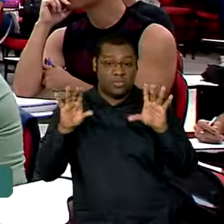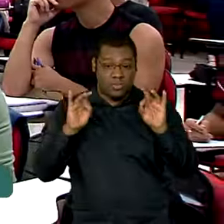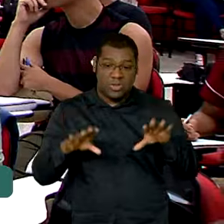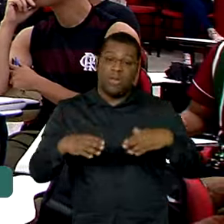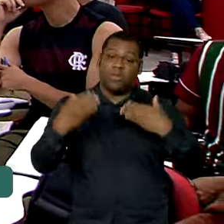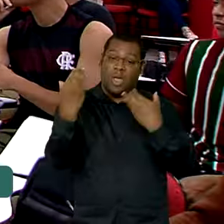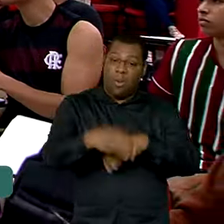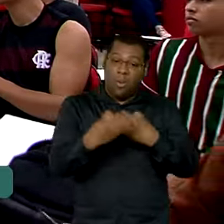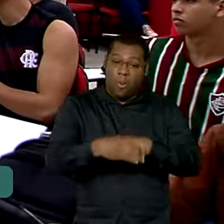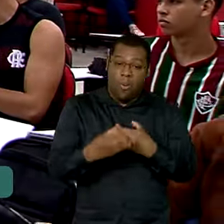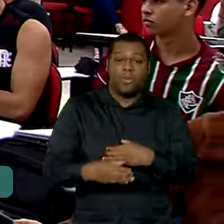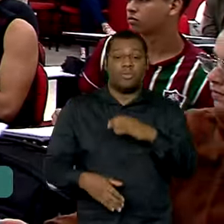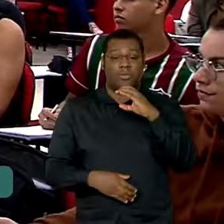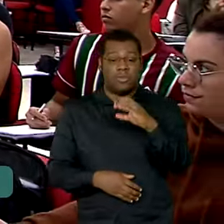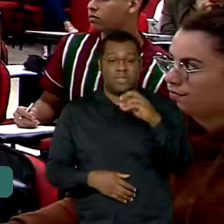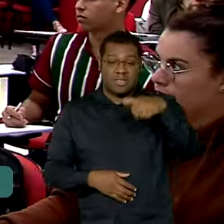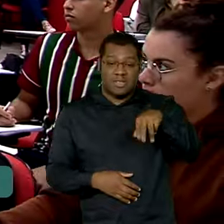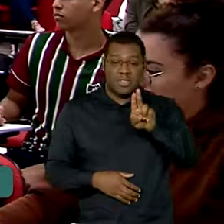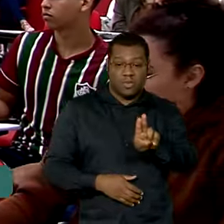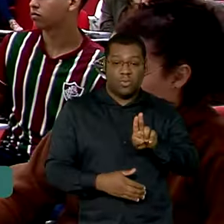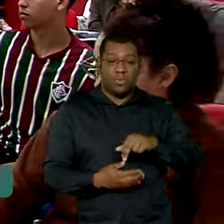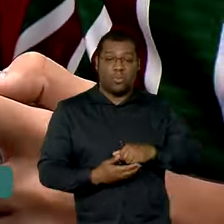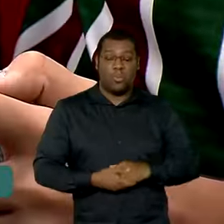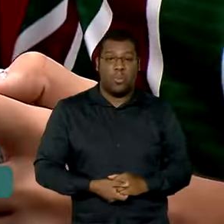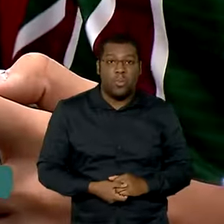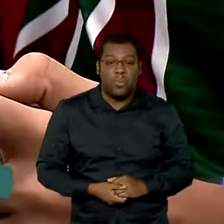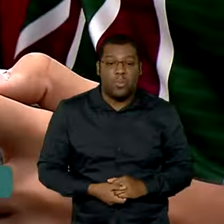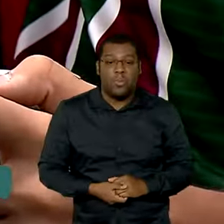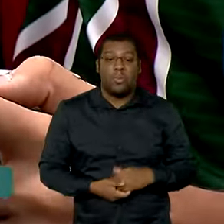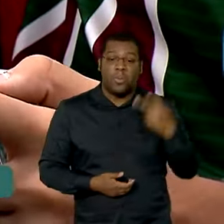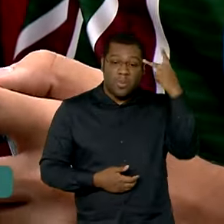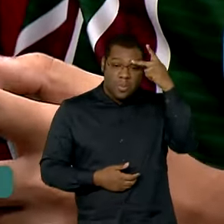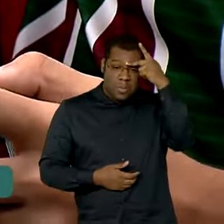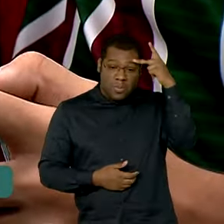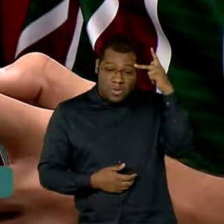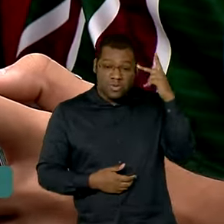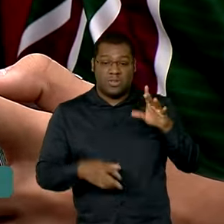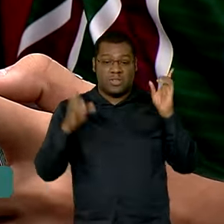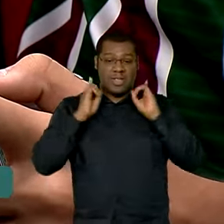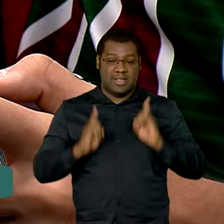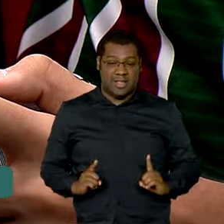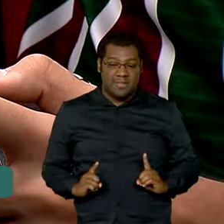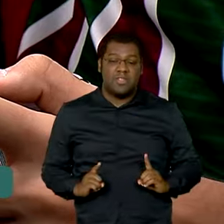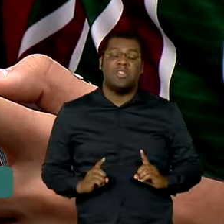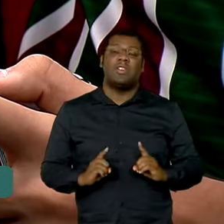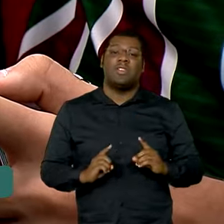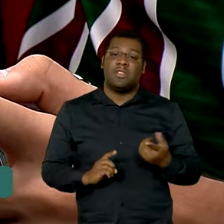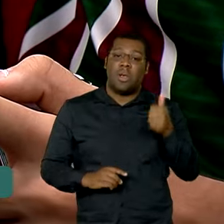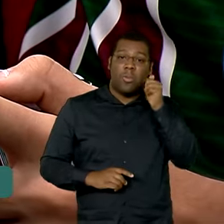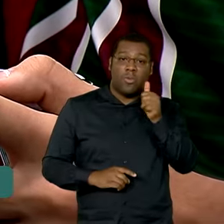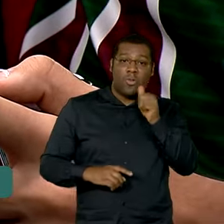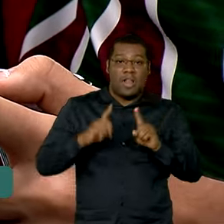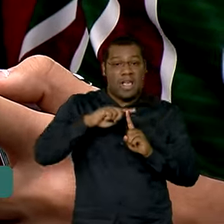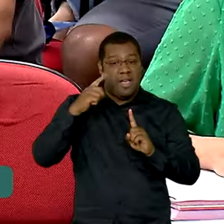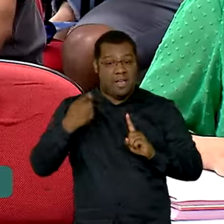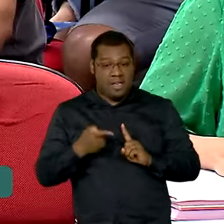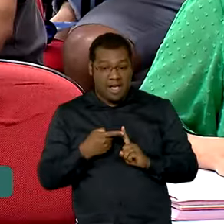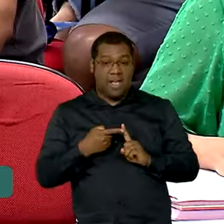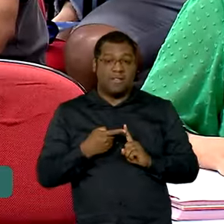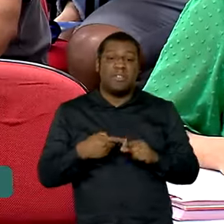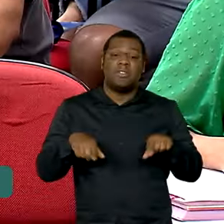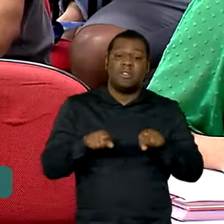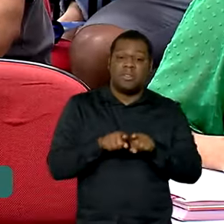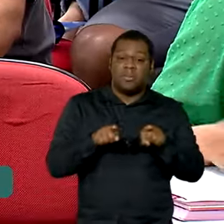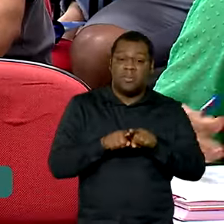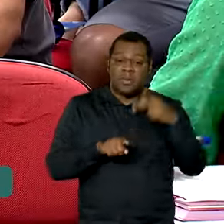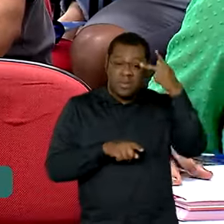unificado, o chamado Enem dos concursos. São pessoas com deficiência, gestantes e lactantes, além